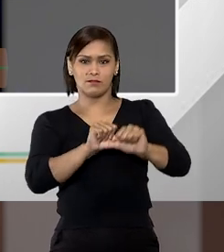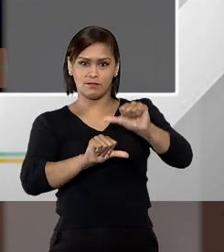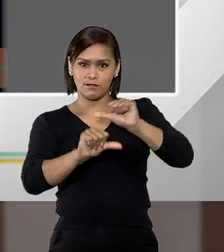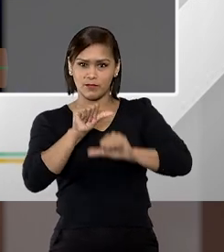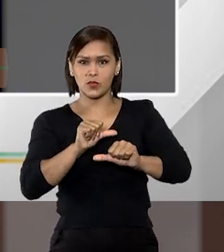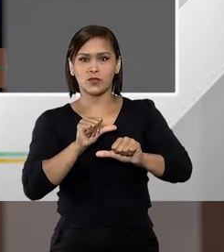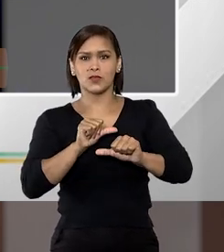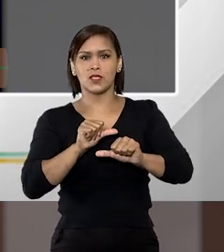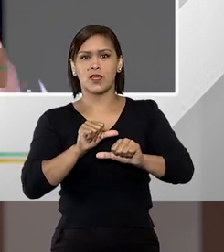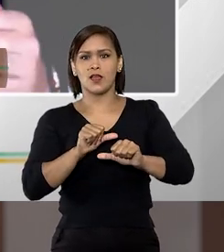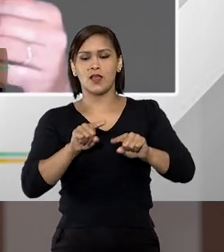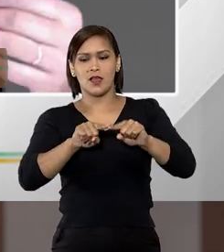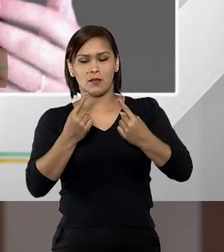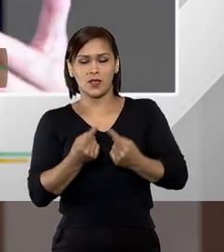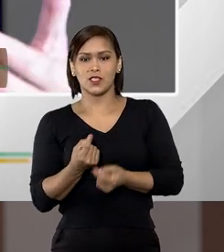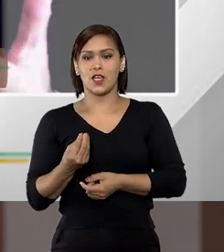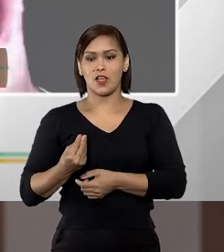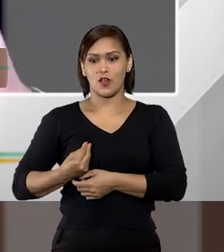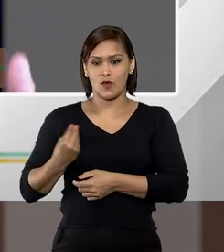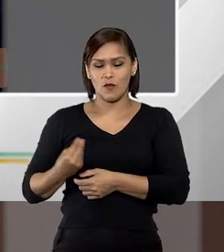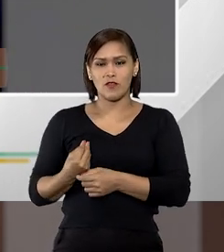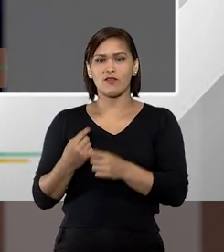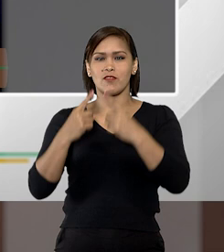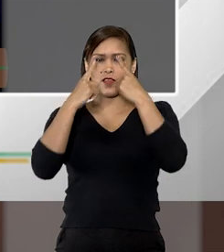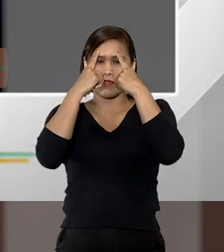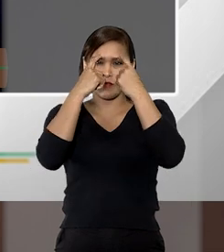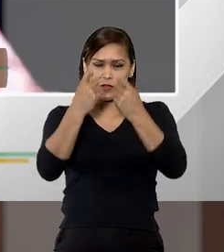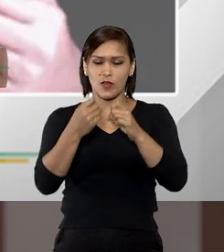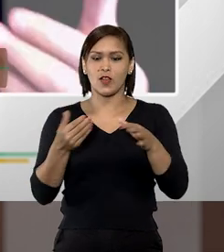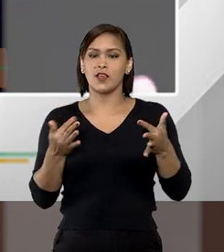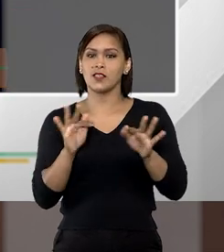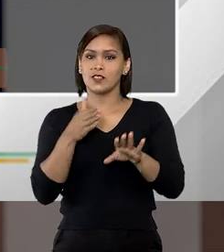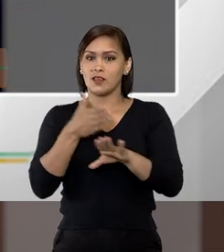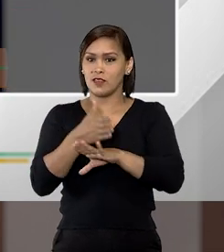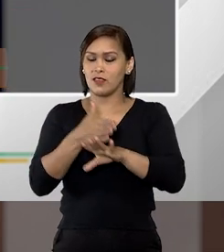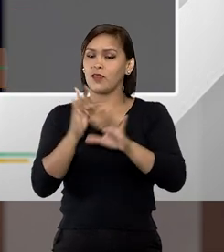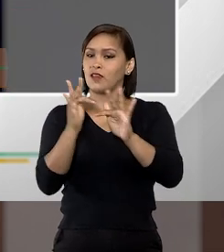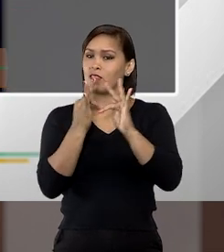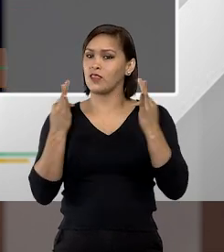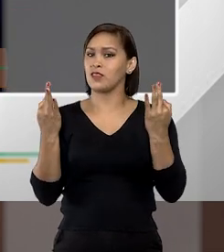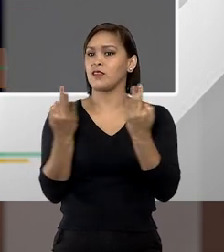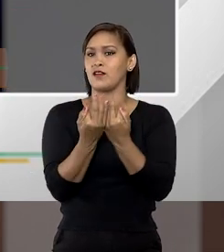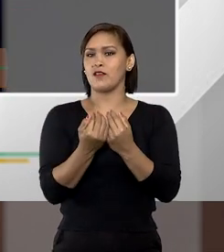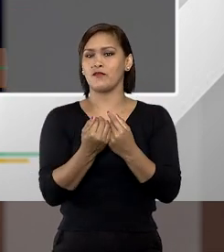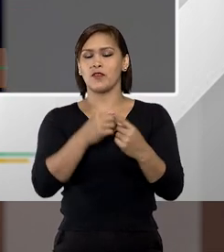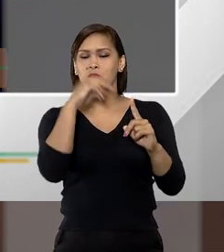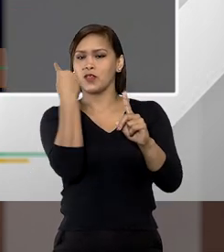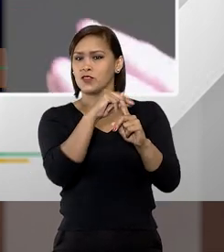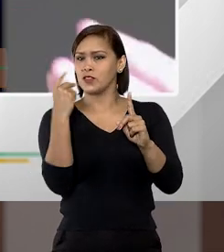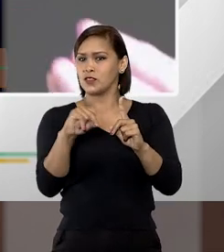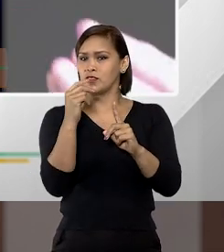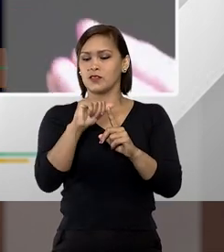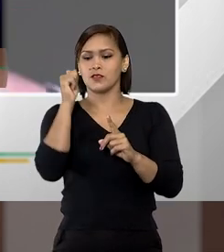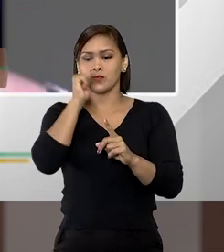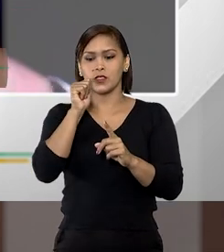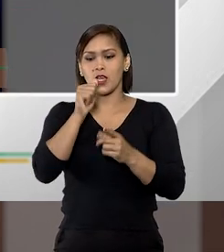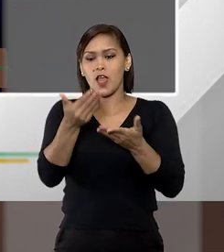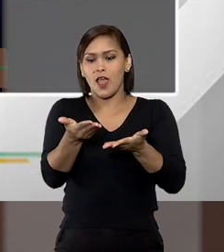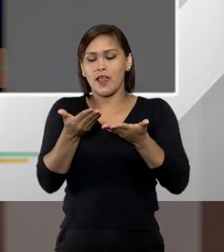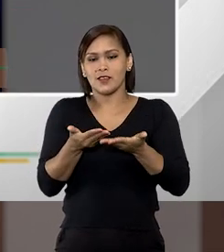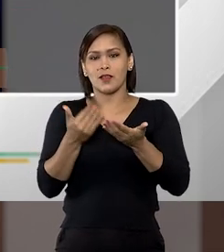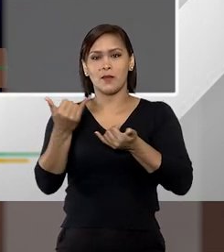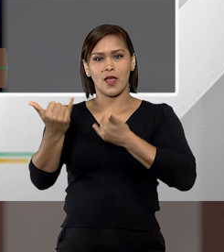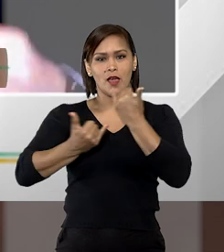apesar de conviver com atos de violência com atos de agressão às mulheres ele receber a